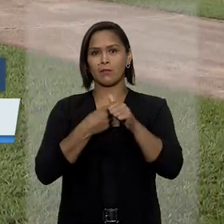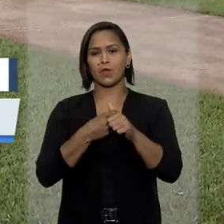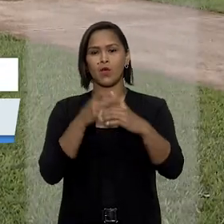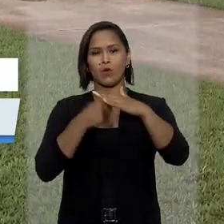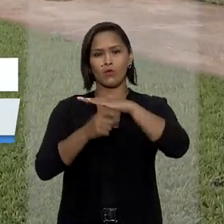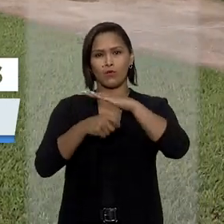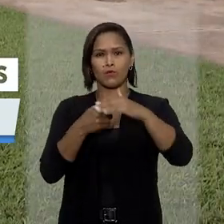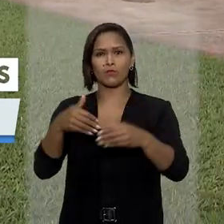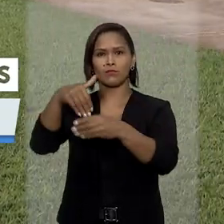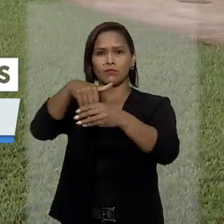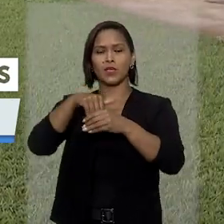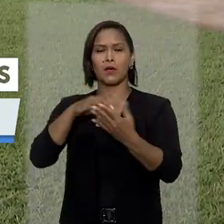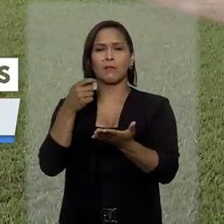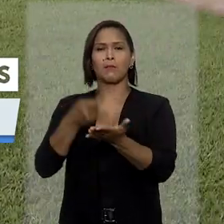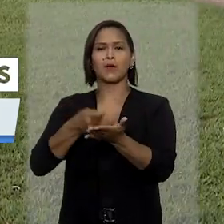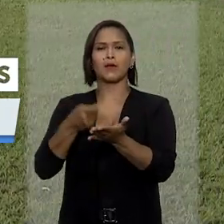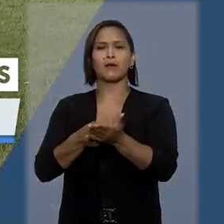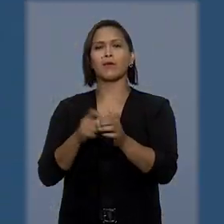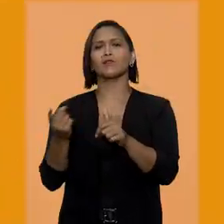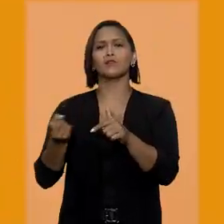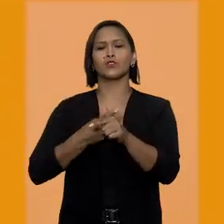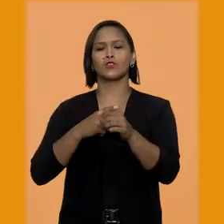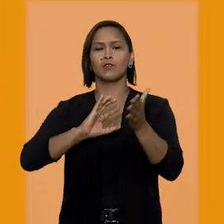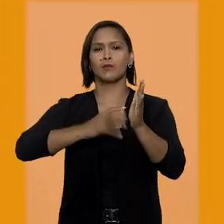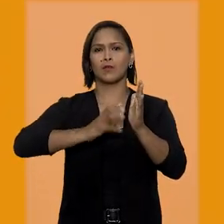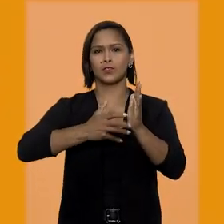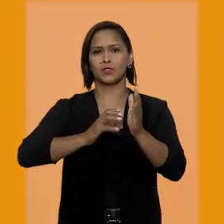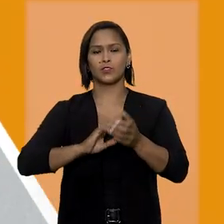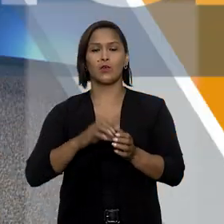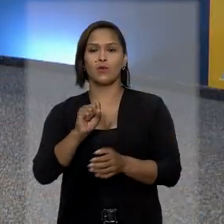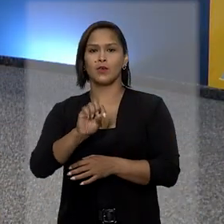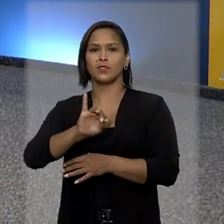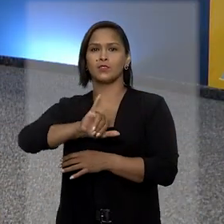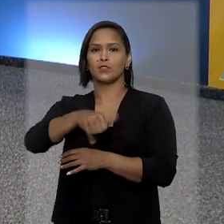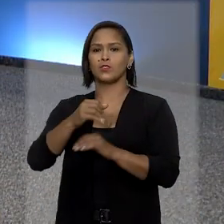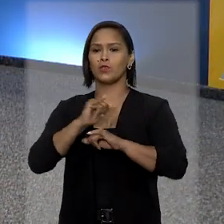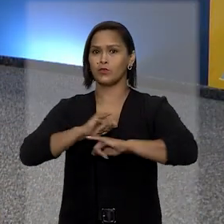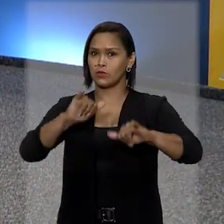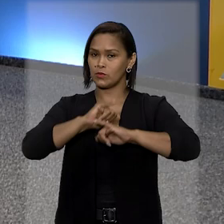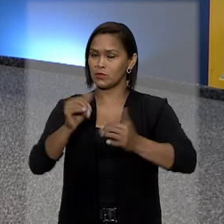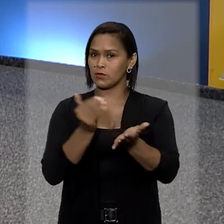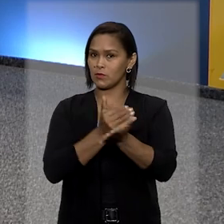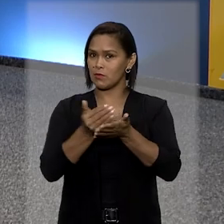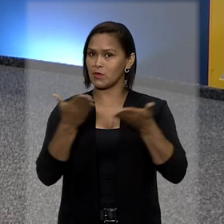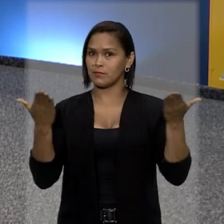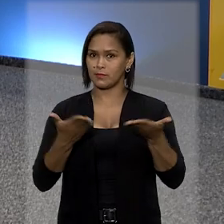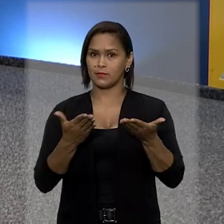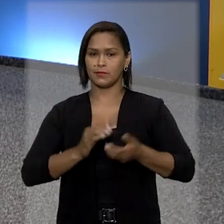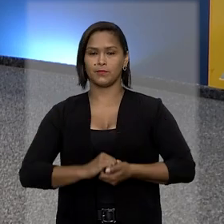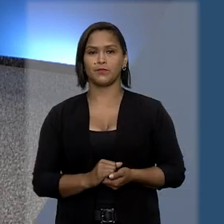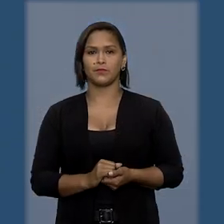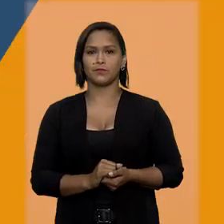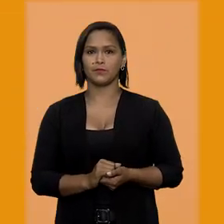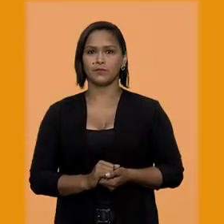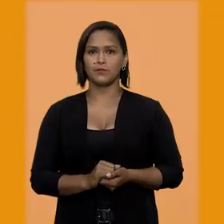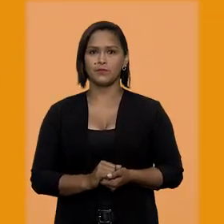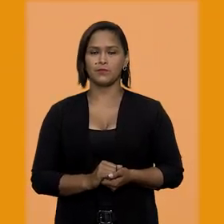do fundo eleitoral para pagamento de dívidas de partido. O STJ Notícias começa agora.